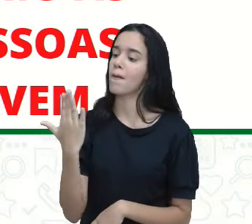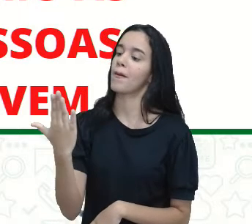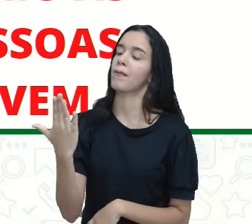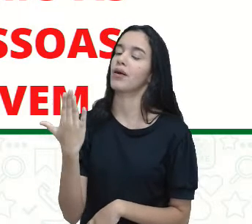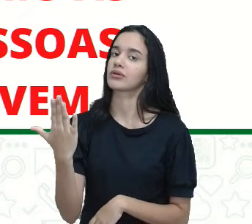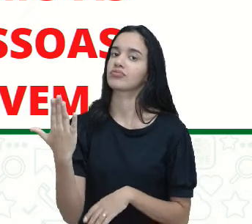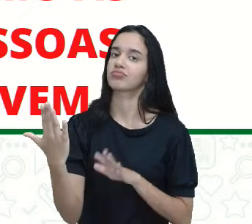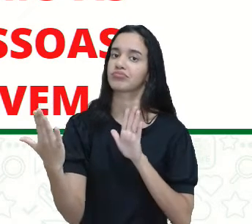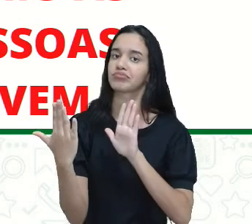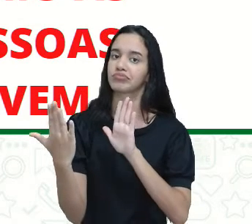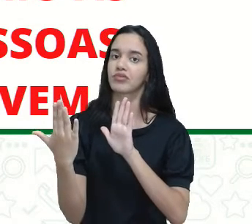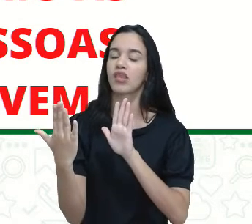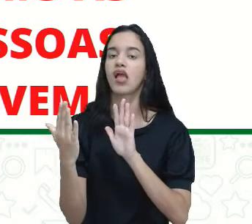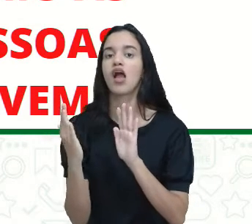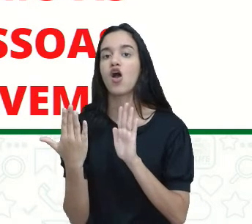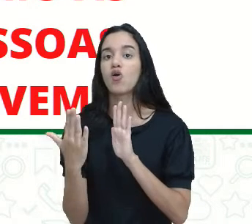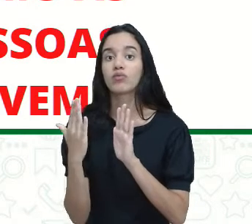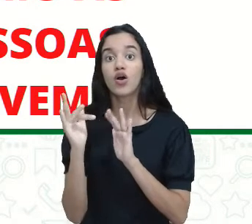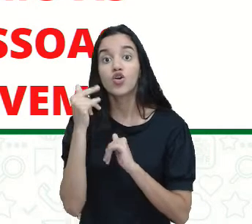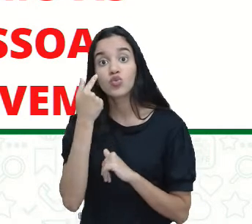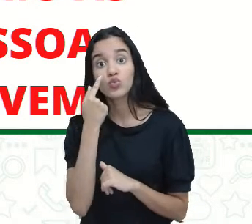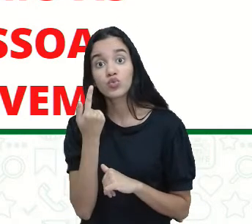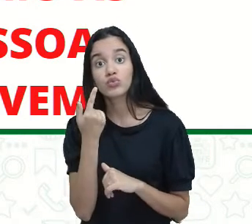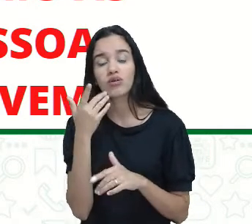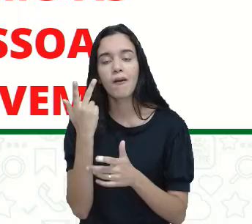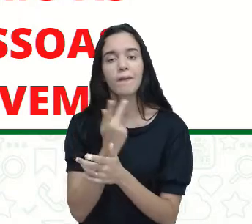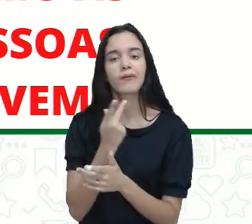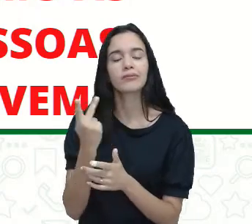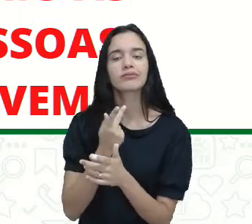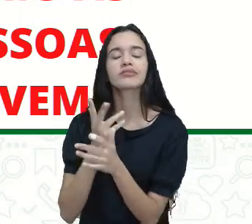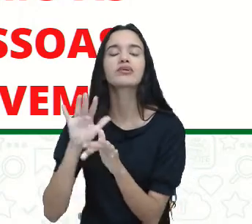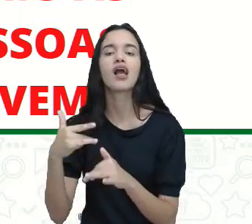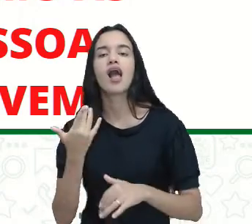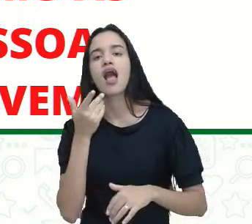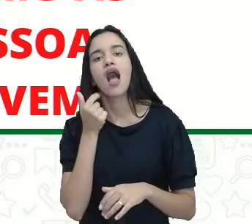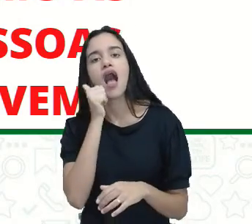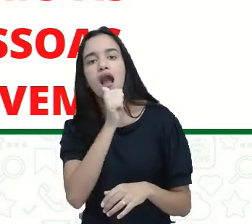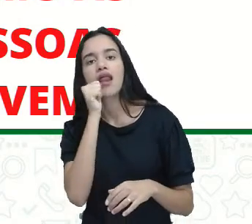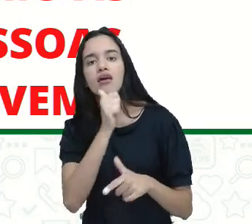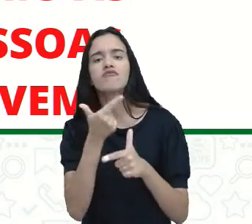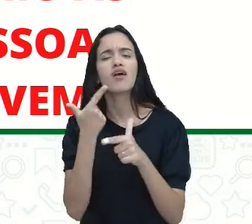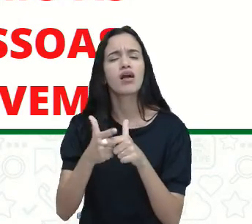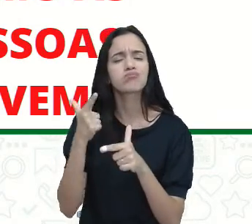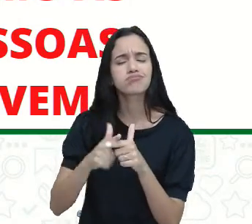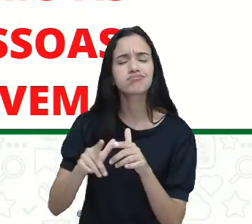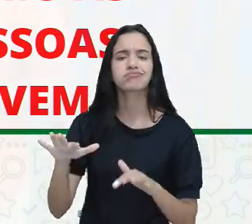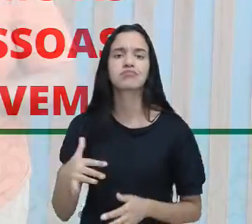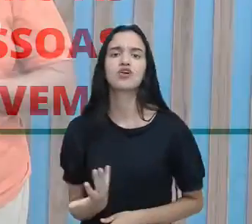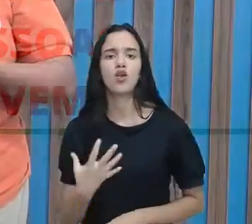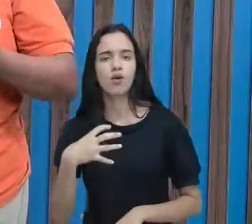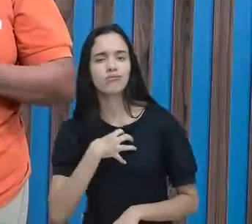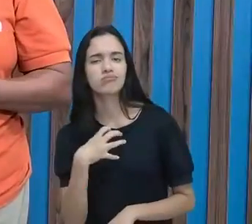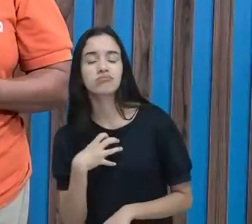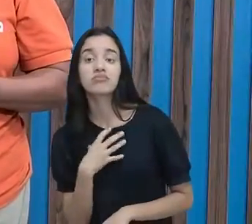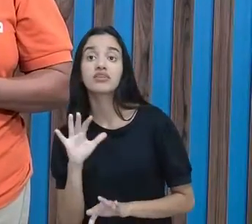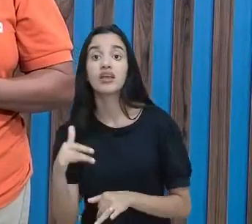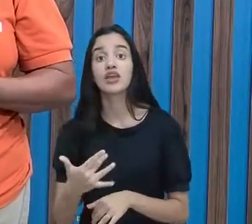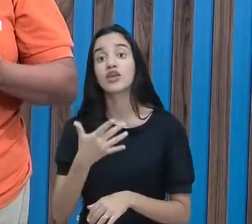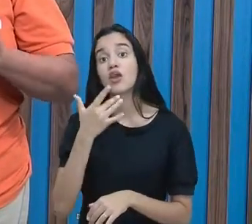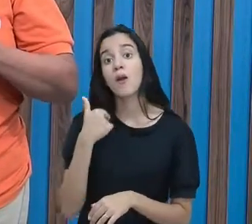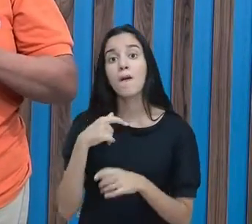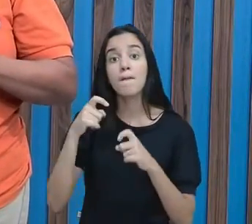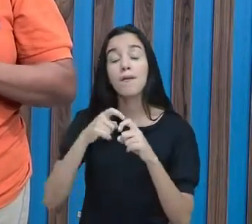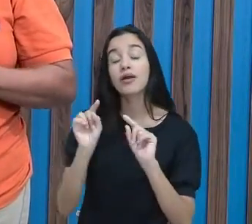frente. Ela contando os problemas e ele escutando e aí dando qual é o diagnóstico. Mas,